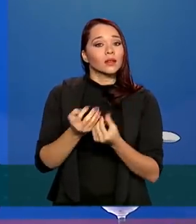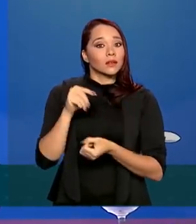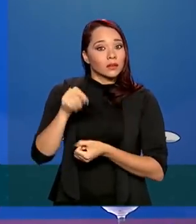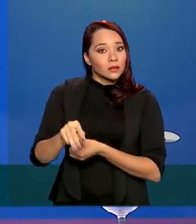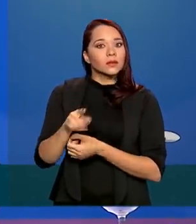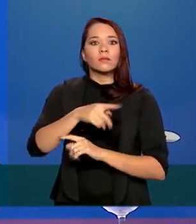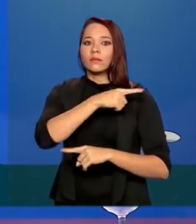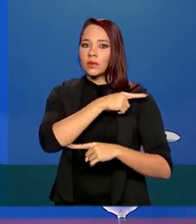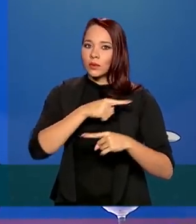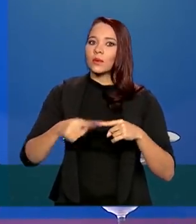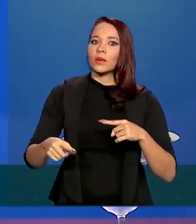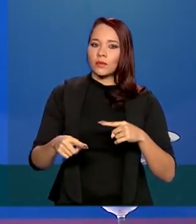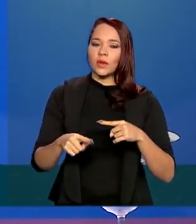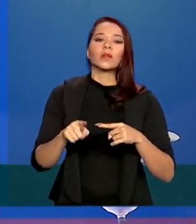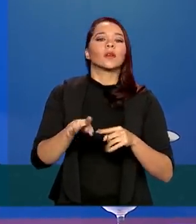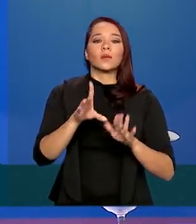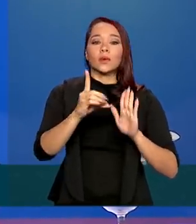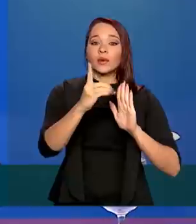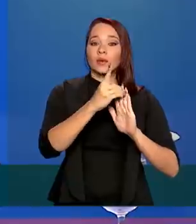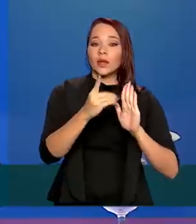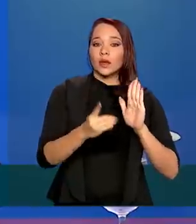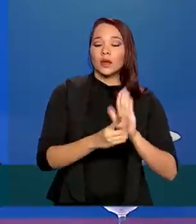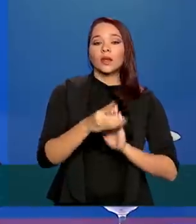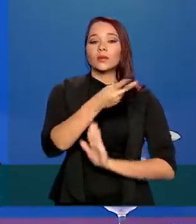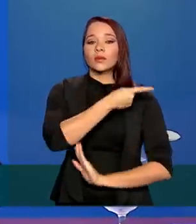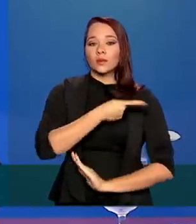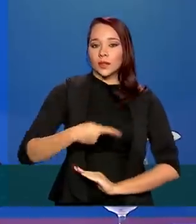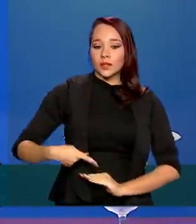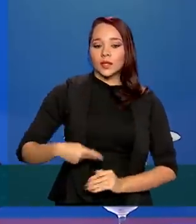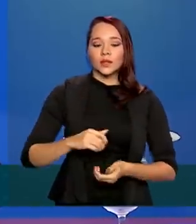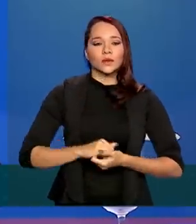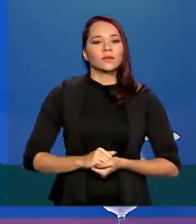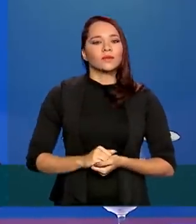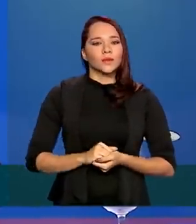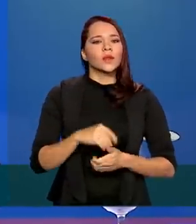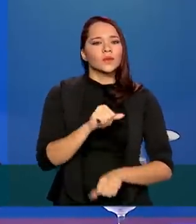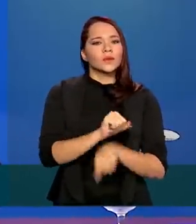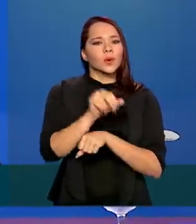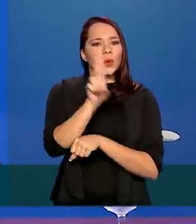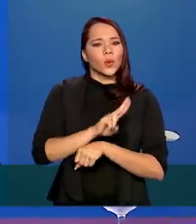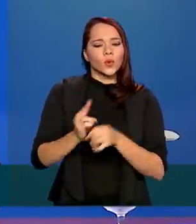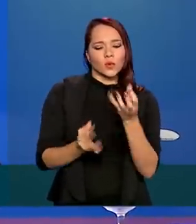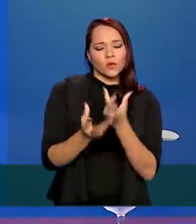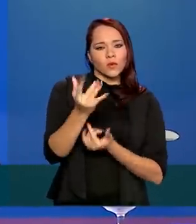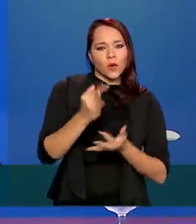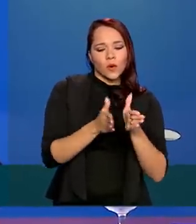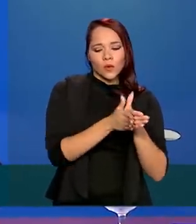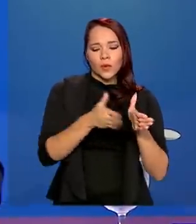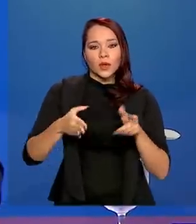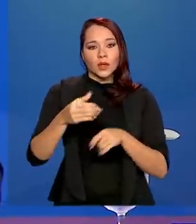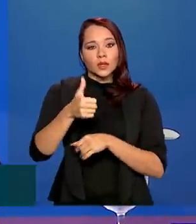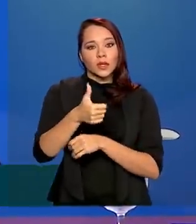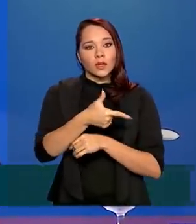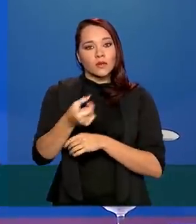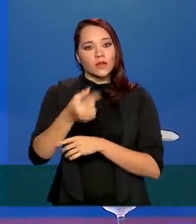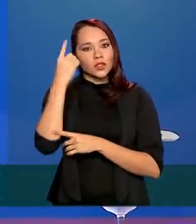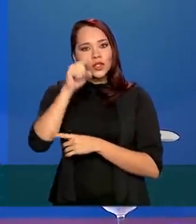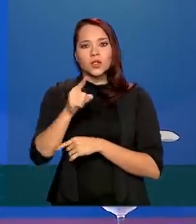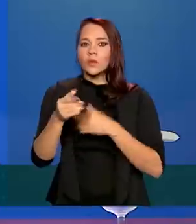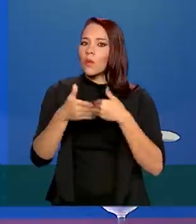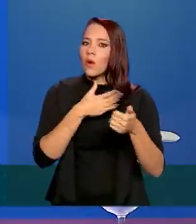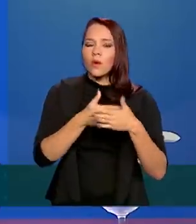proibida por um decreto presidencial. A suspensão do uso do fogo por 120 dias em todos os biomas,